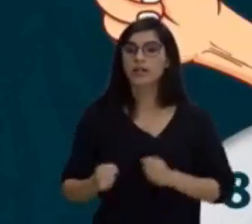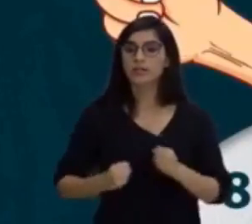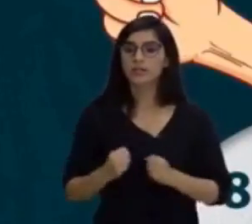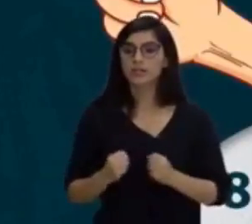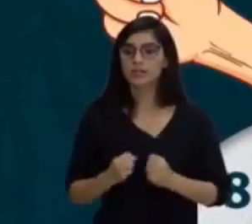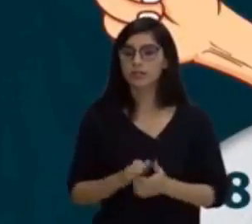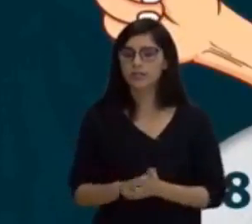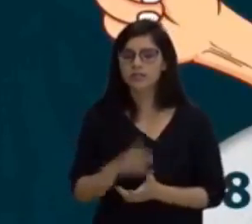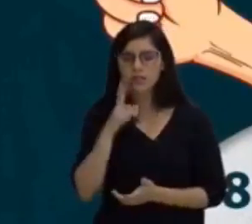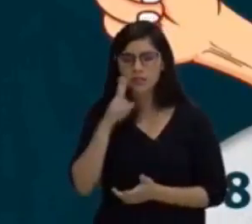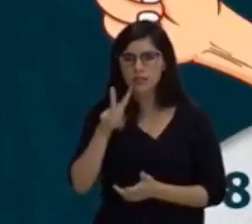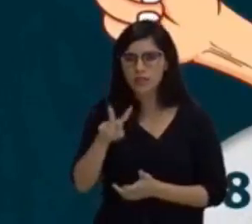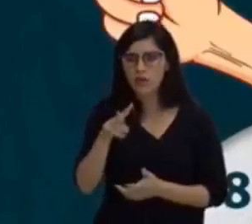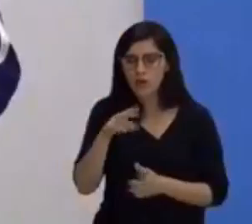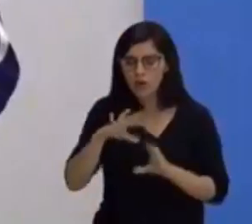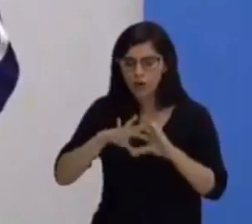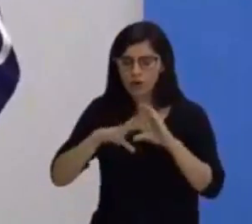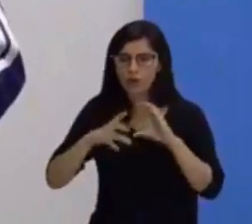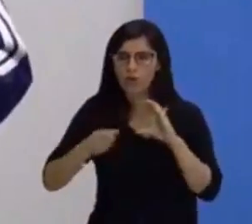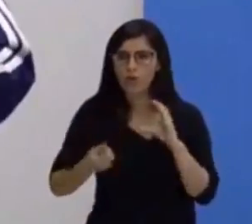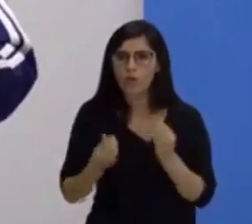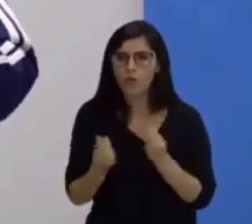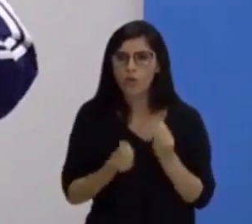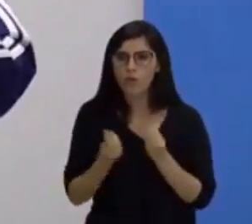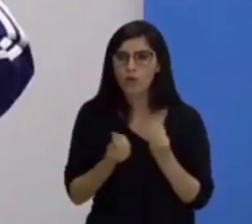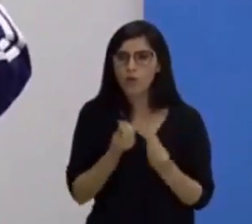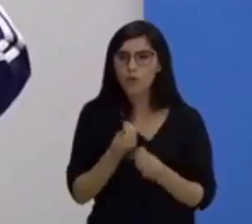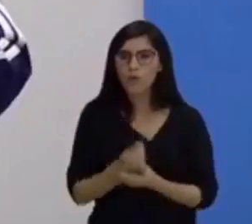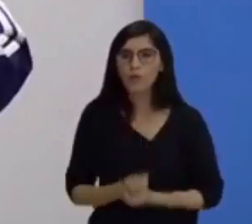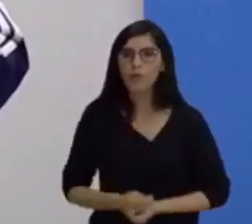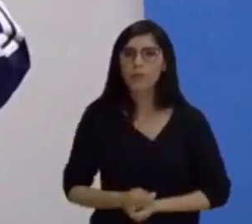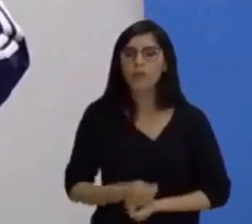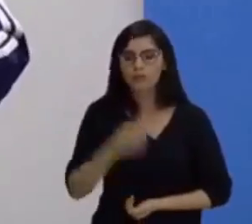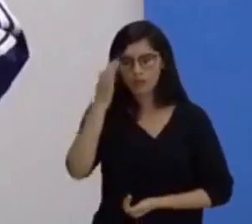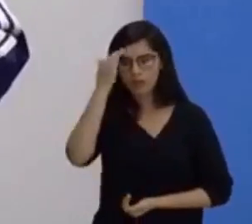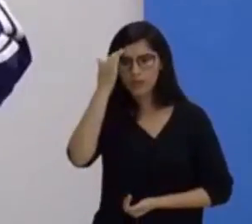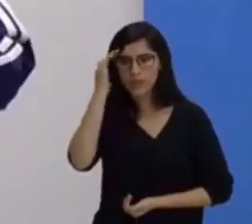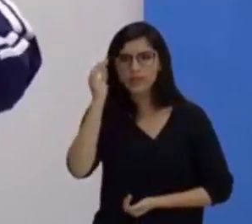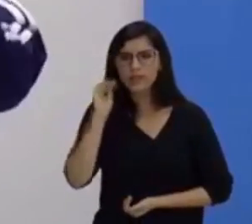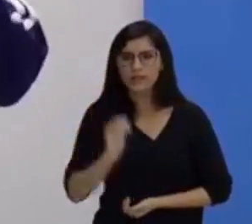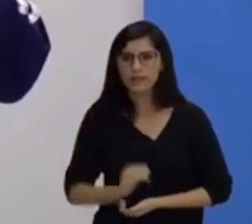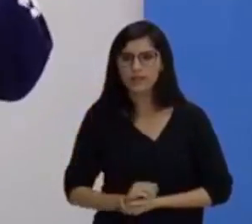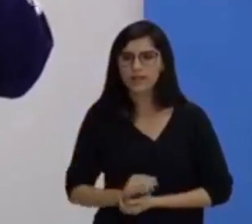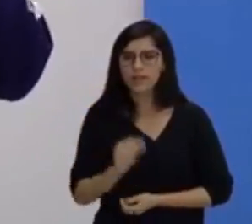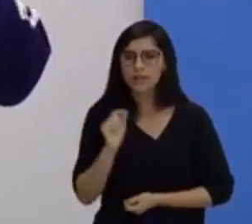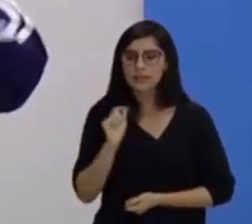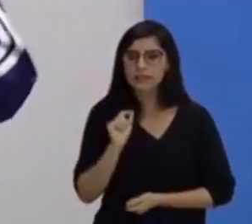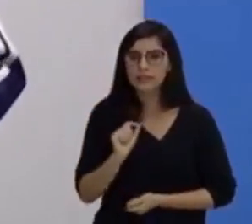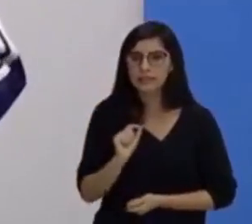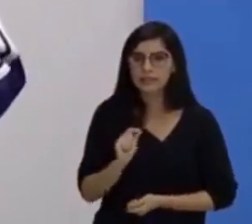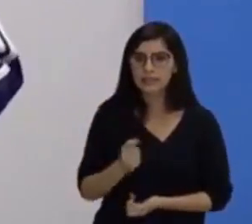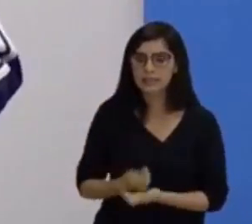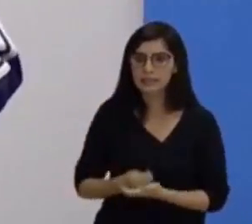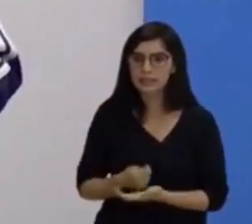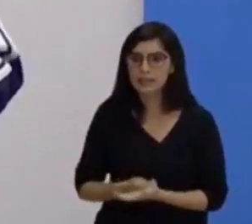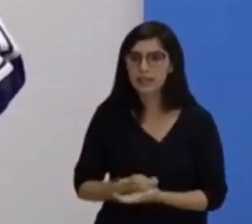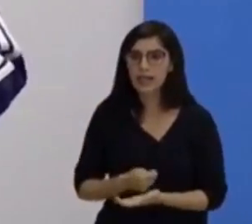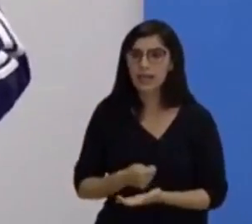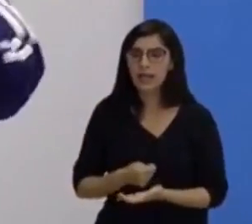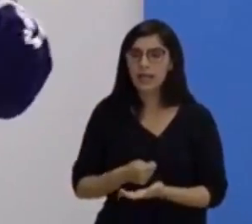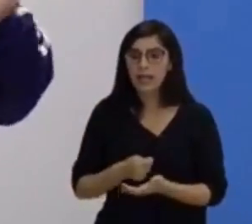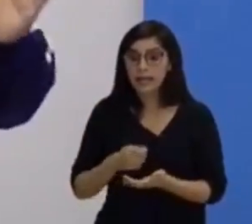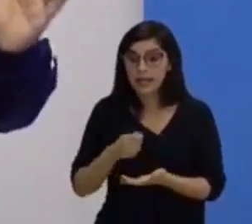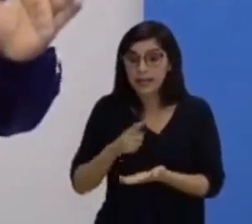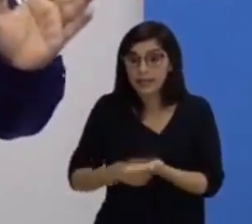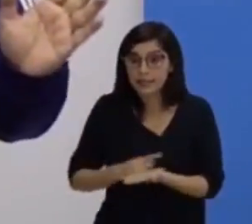como é que você pode classificar isso tudo? Deu para entender? Tenta classificar. Faz esse exercício mental aí, para ver se você